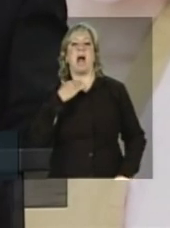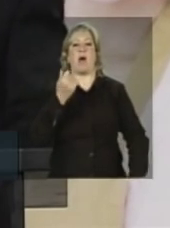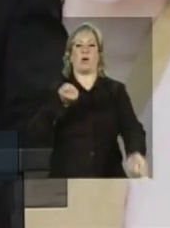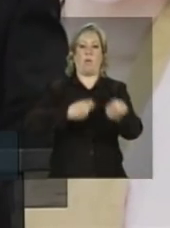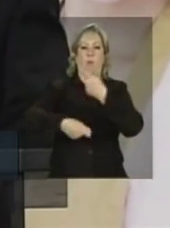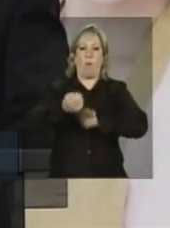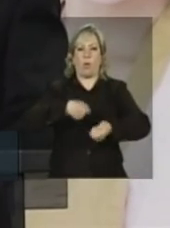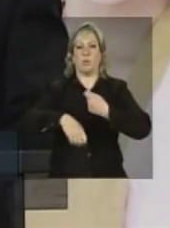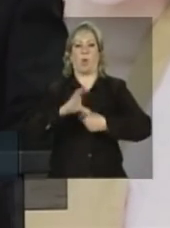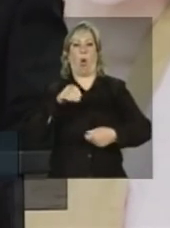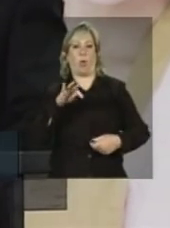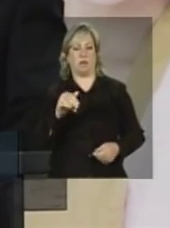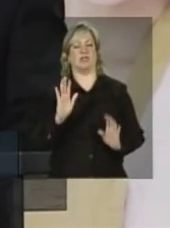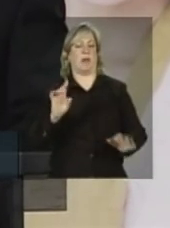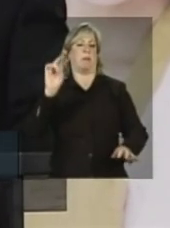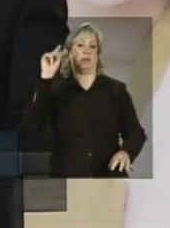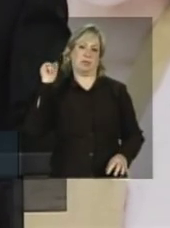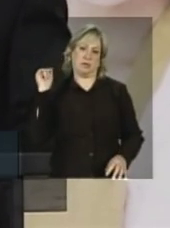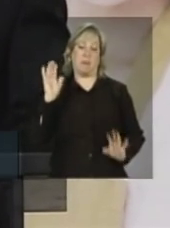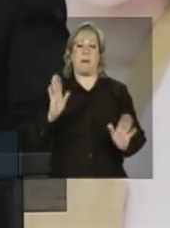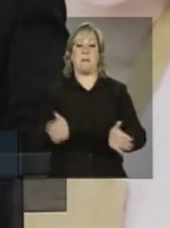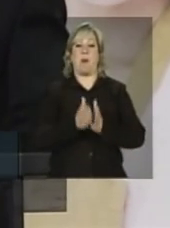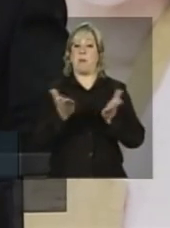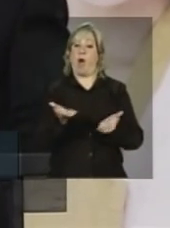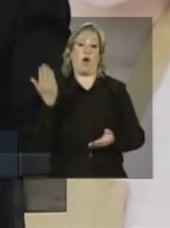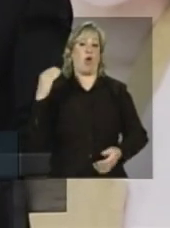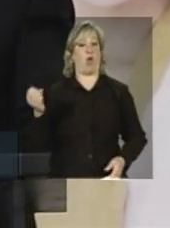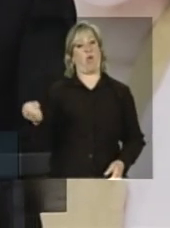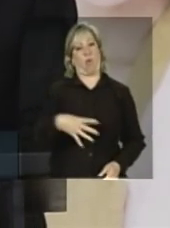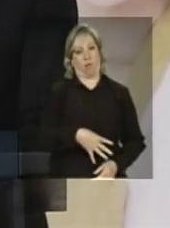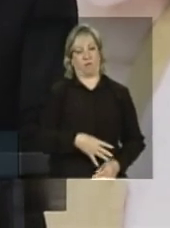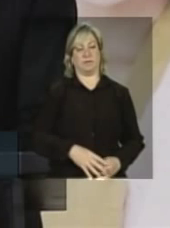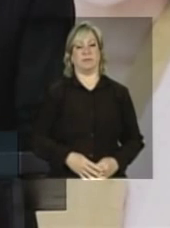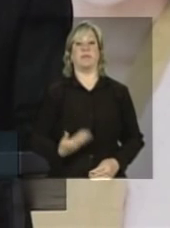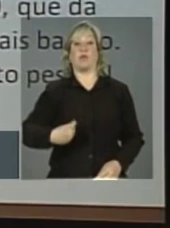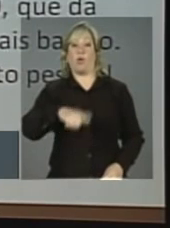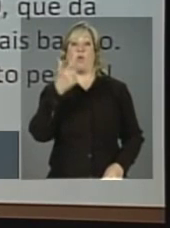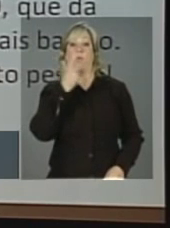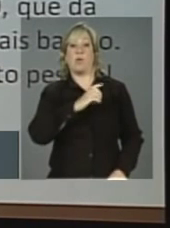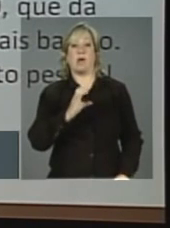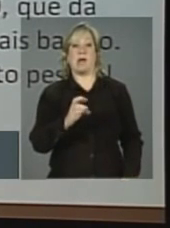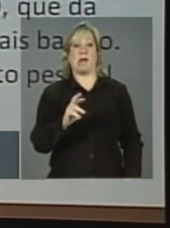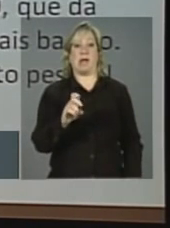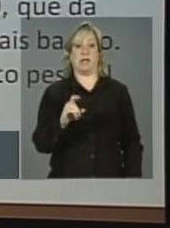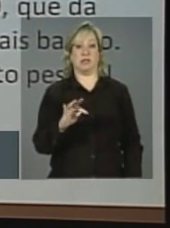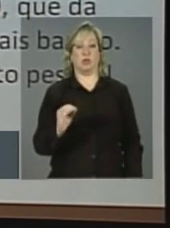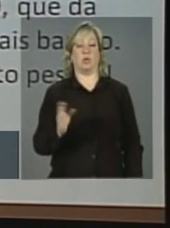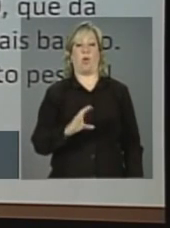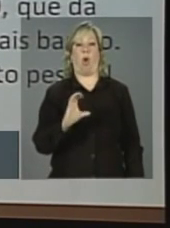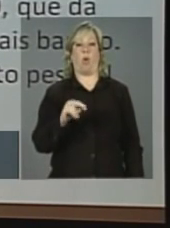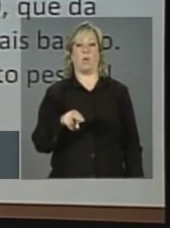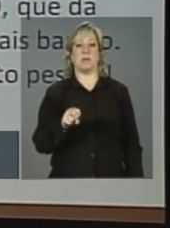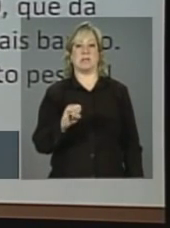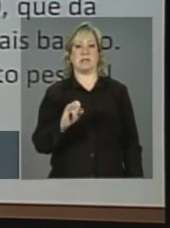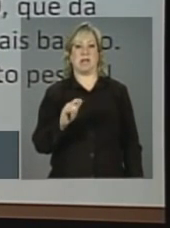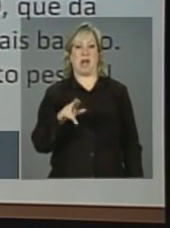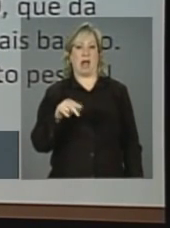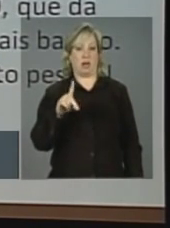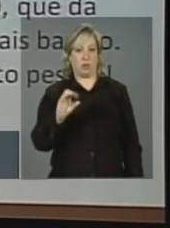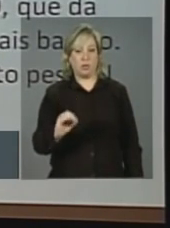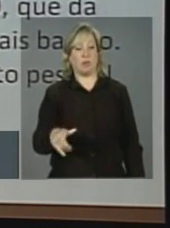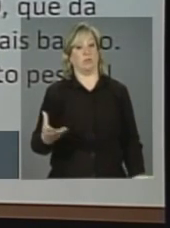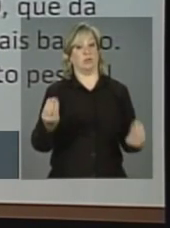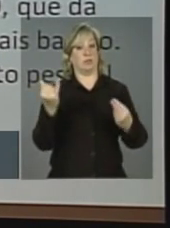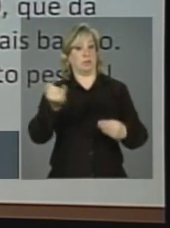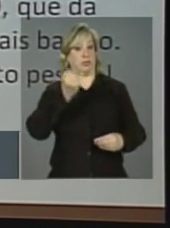Nós criamos uma nova modalidade de crédito, o crédito consignado, que tornou-se muito importante na economia brasileira e